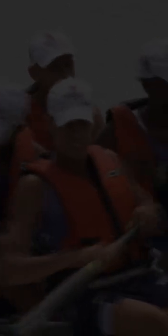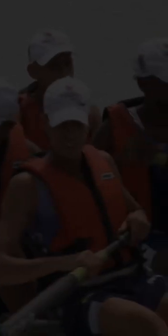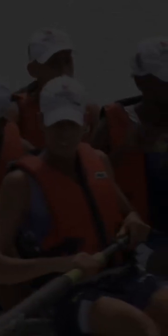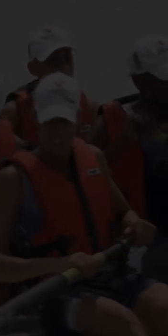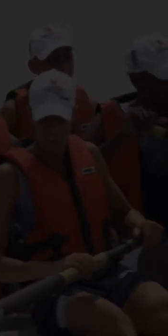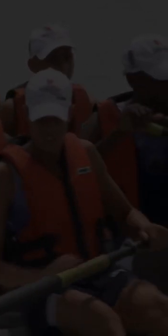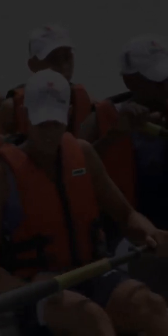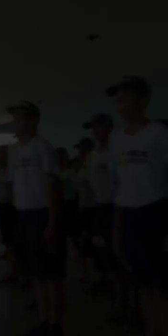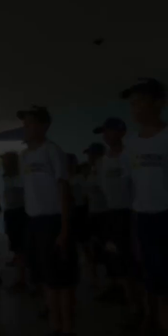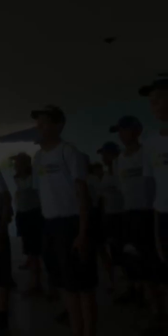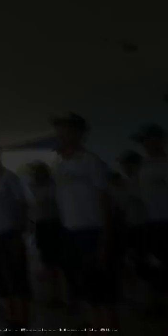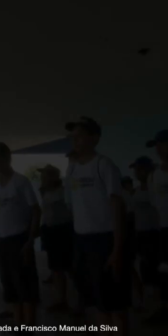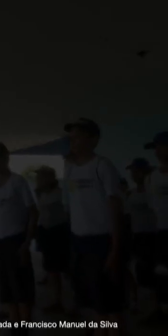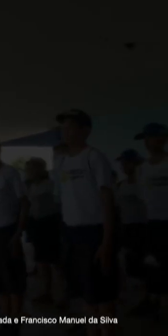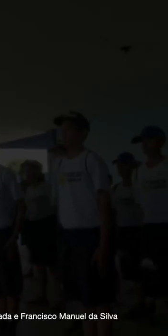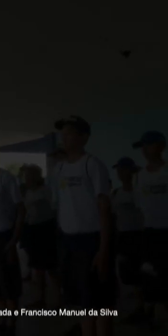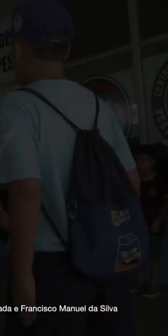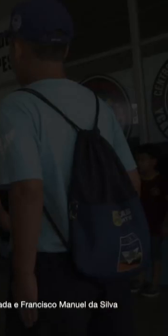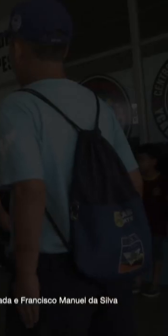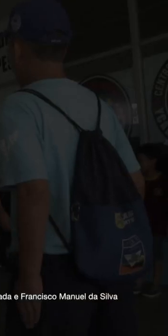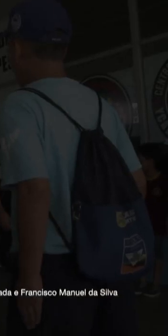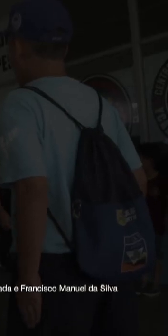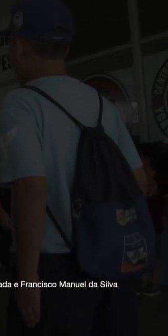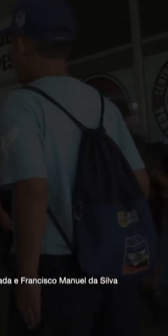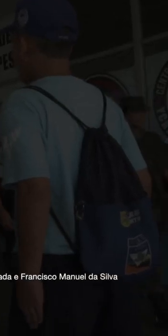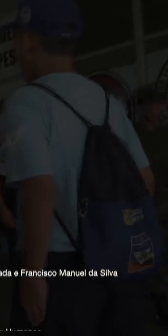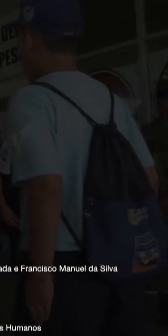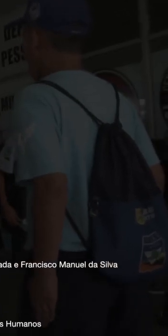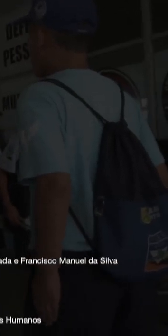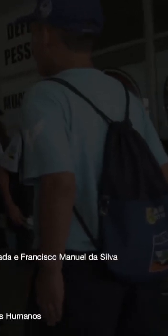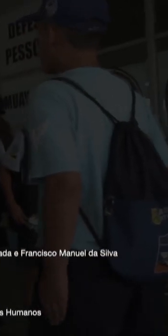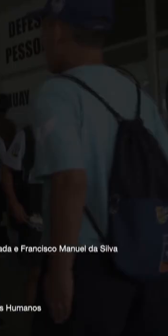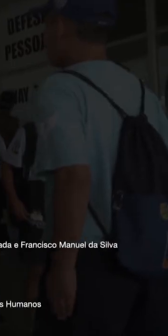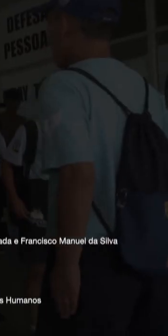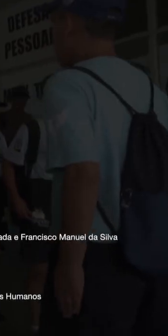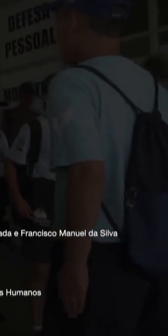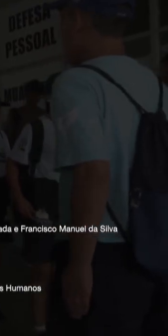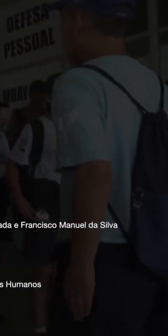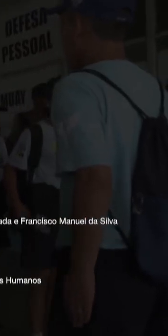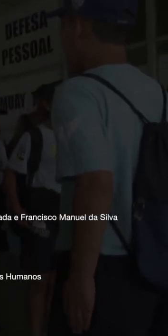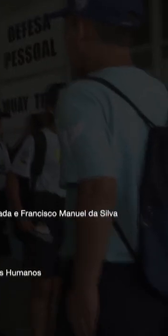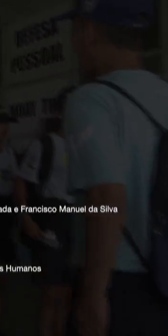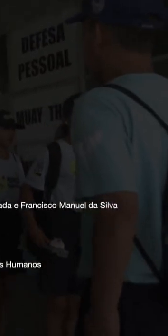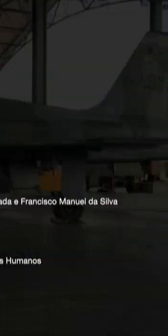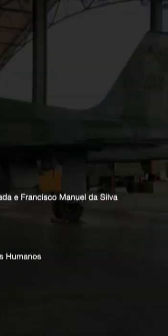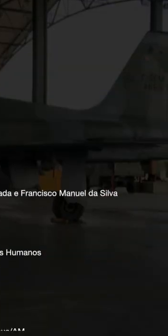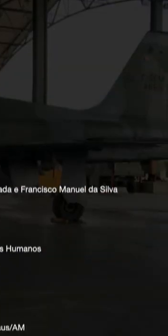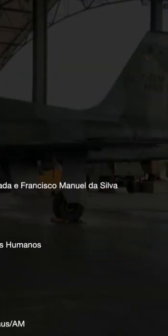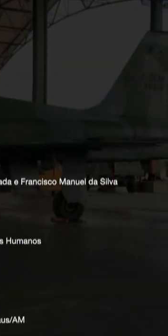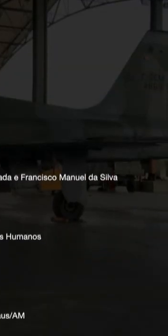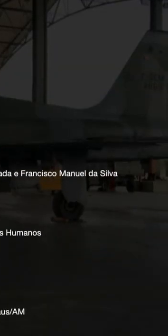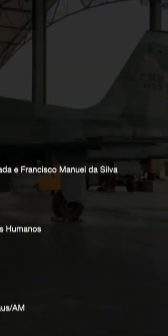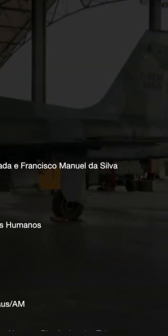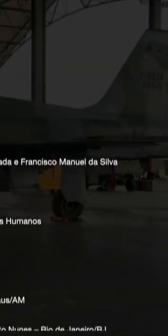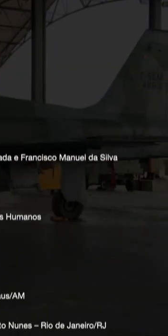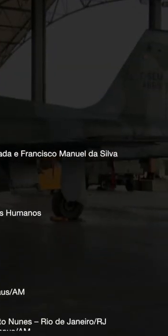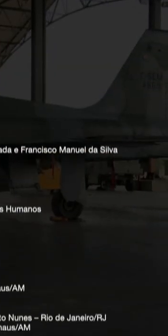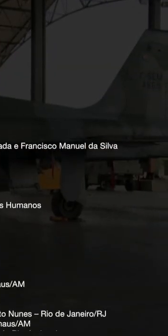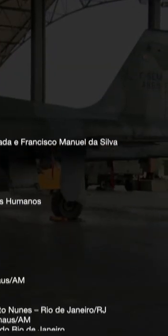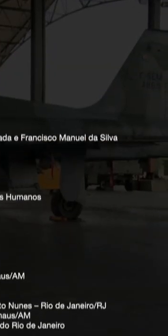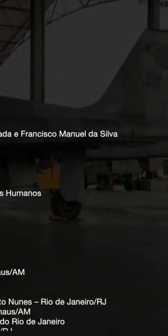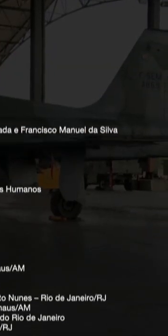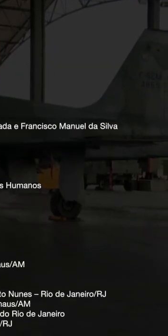Se alguém já lhe deu a mão e não pediu mais nada em troca, Pense bem,